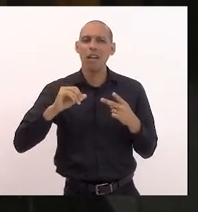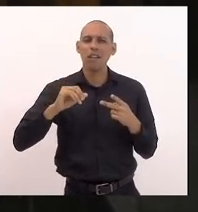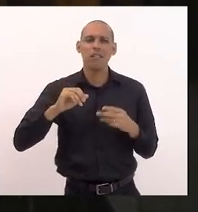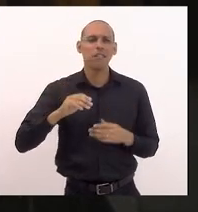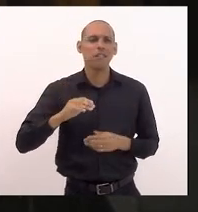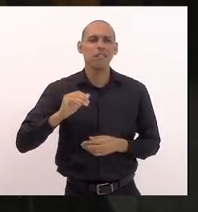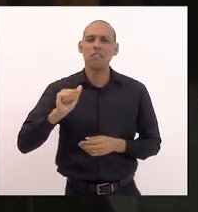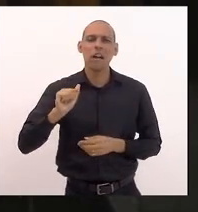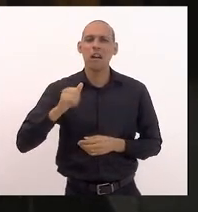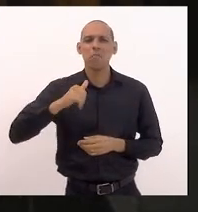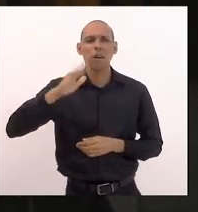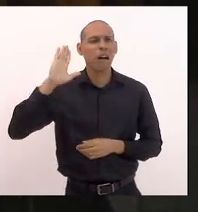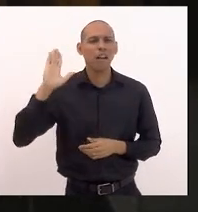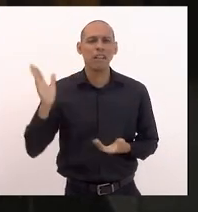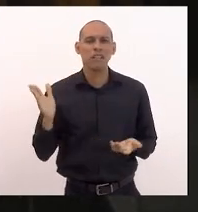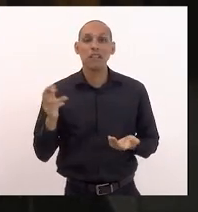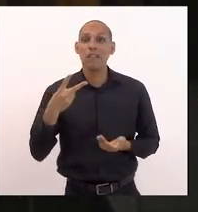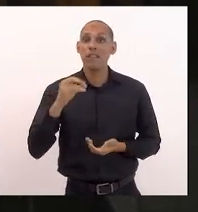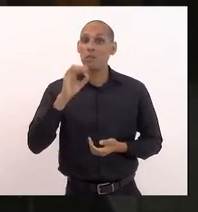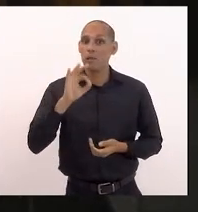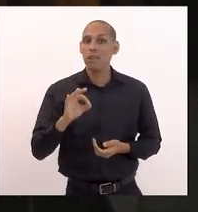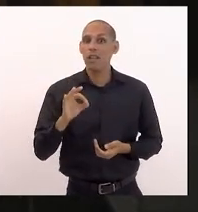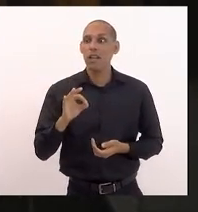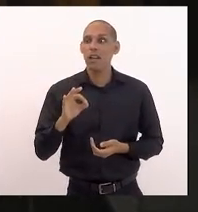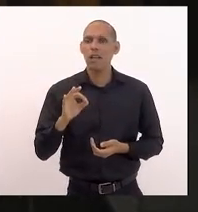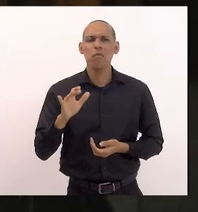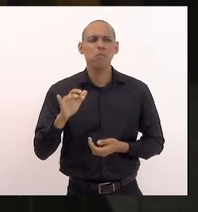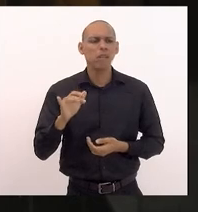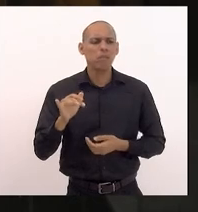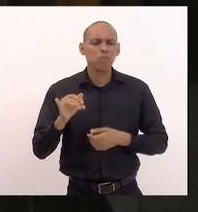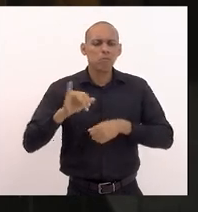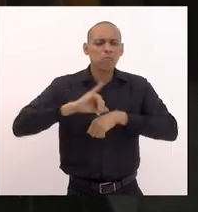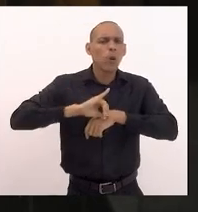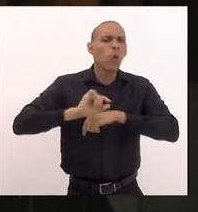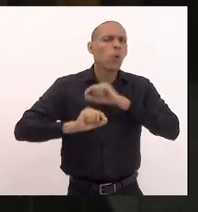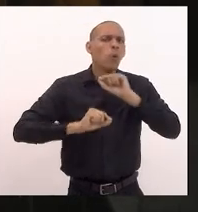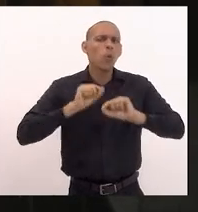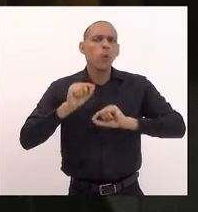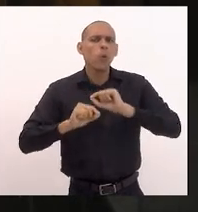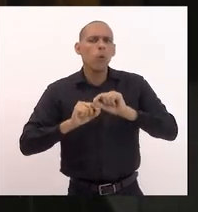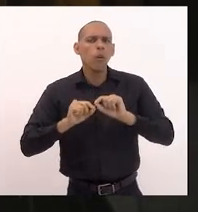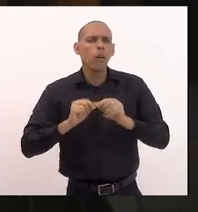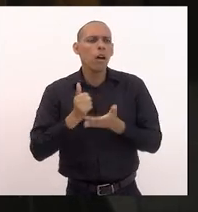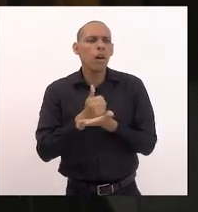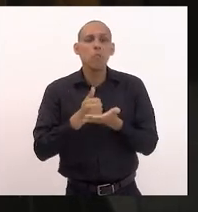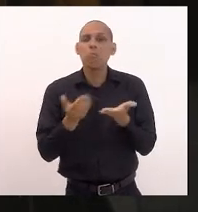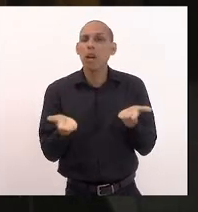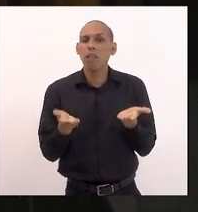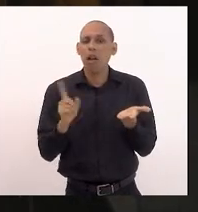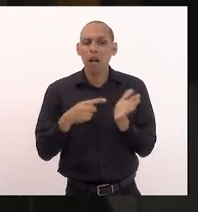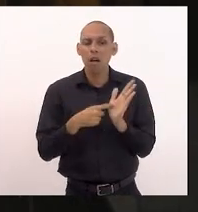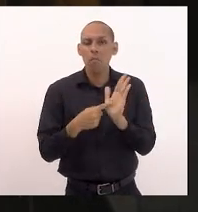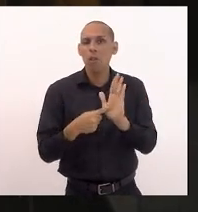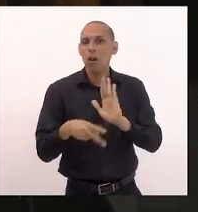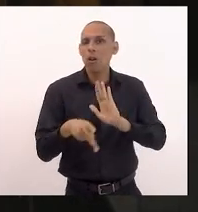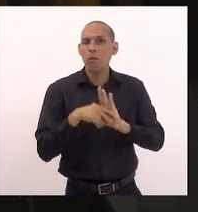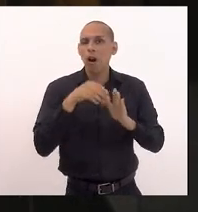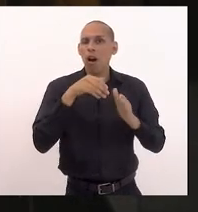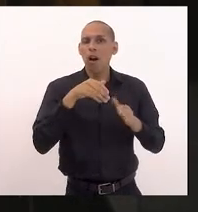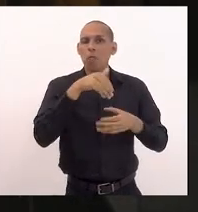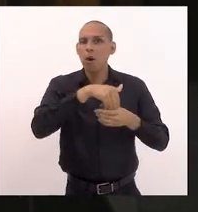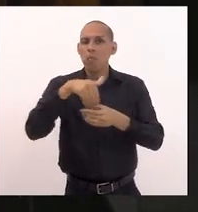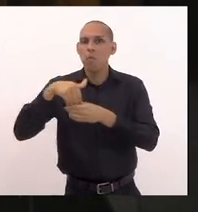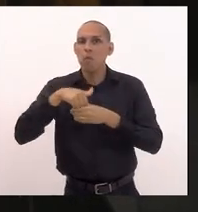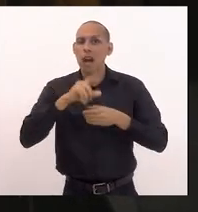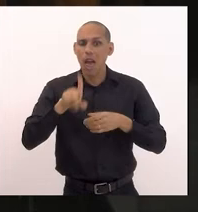esse percentual 20% tem que saber em cima de que se é uma amostra eleitoral é do conjunto de